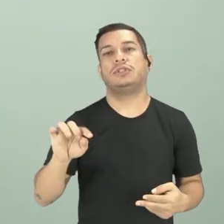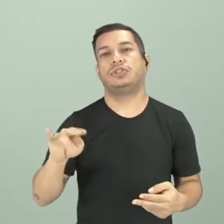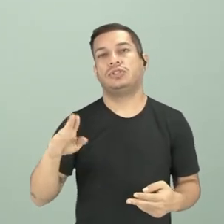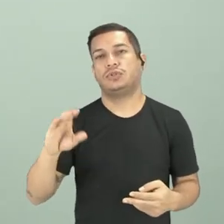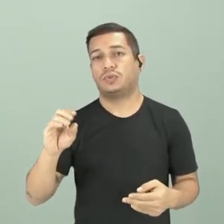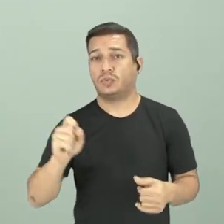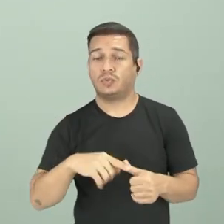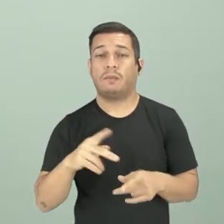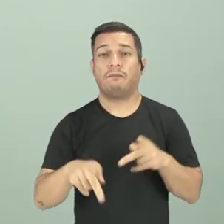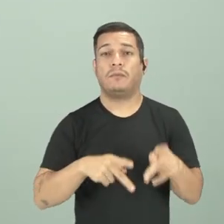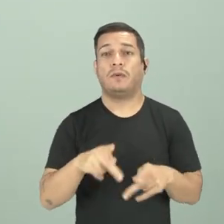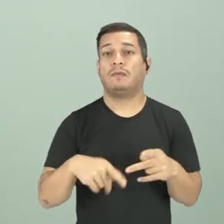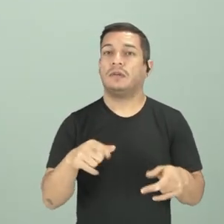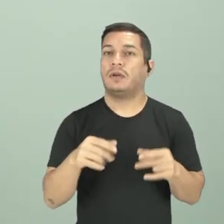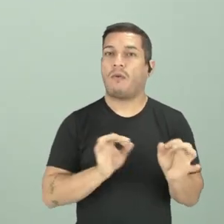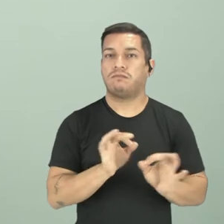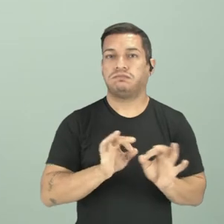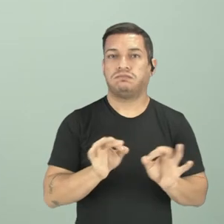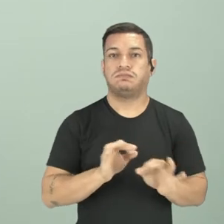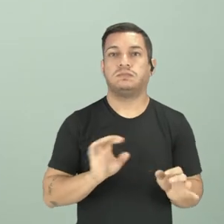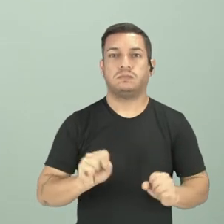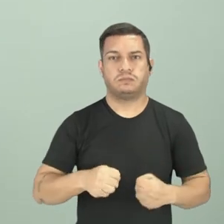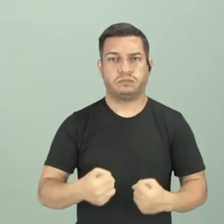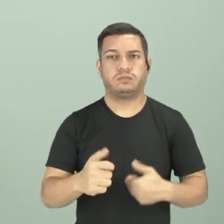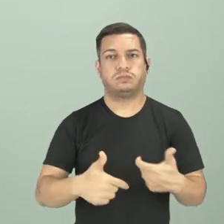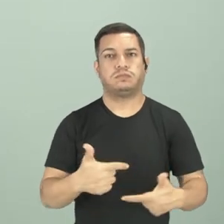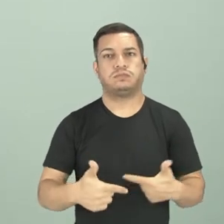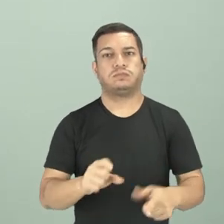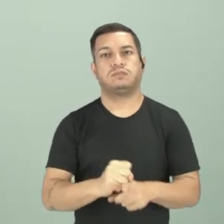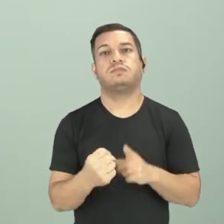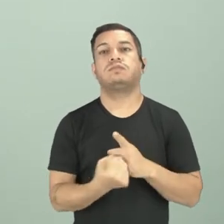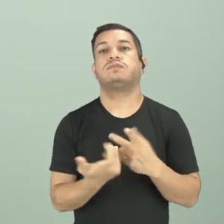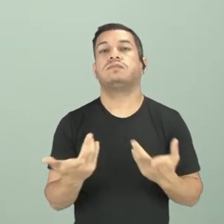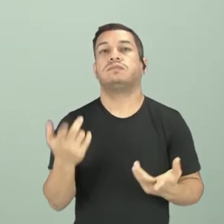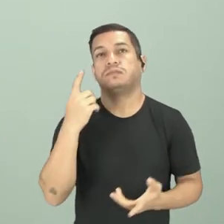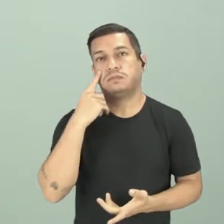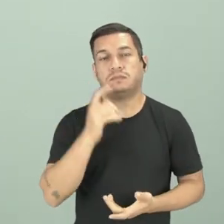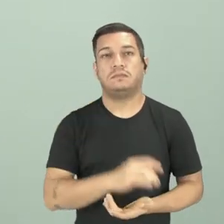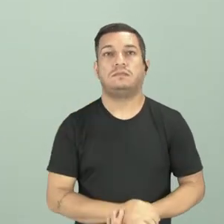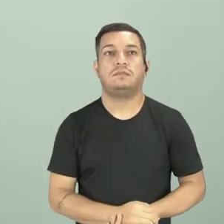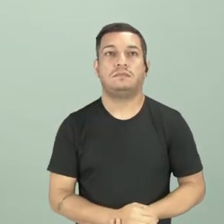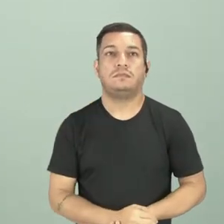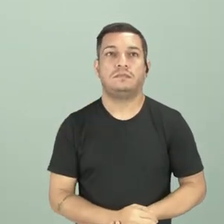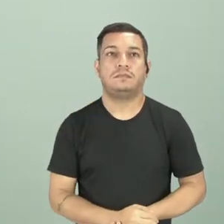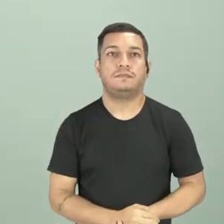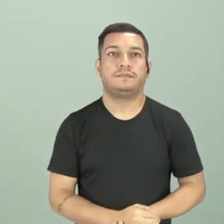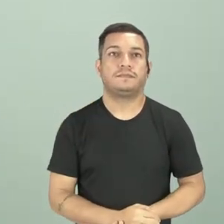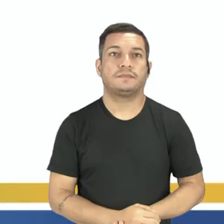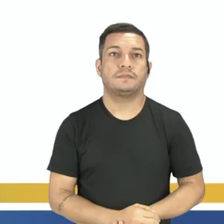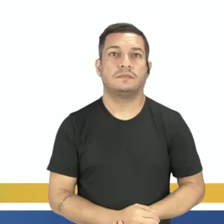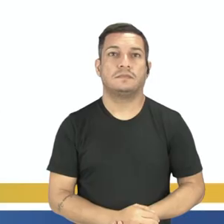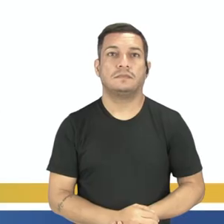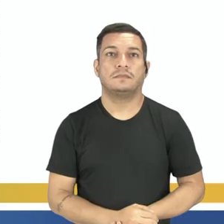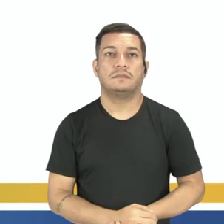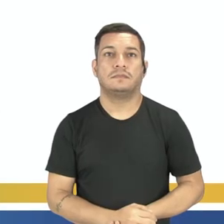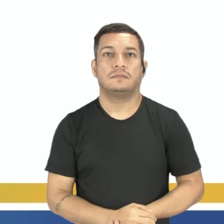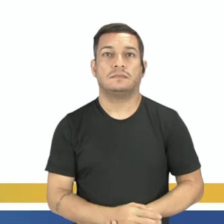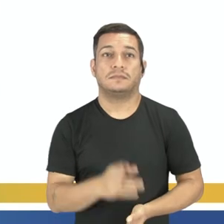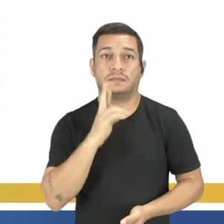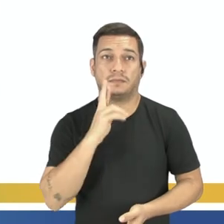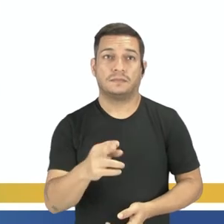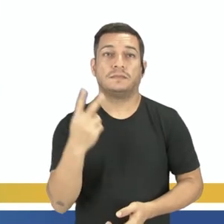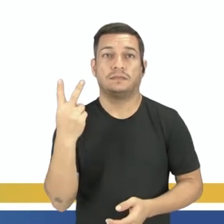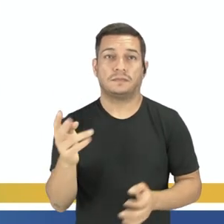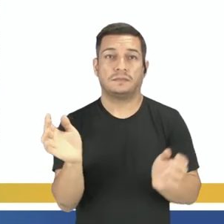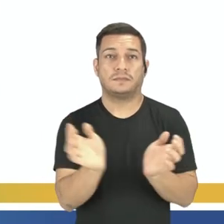povo que realmente formava a força de trabalho dessa sociedade? Vamos lá, continuando. Essa aí é a nossa resposta.